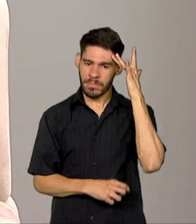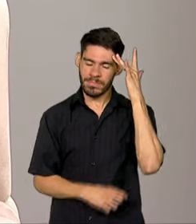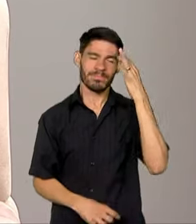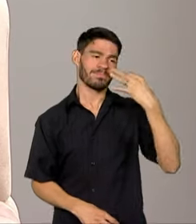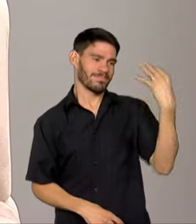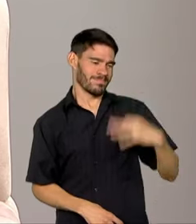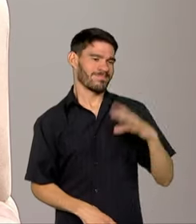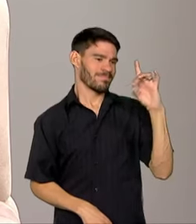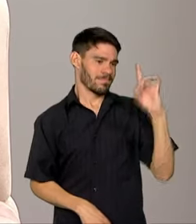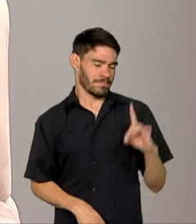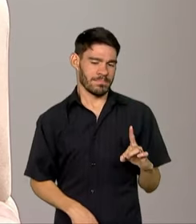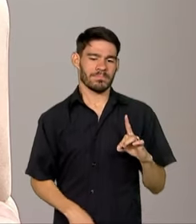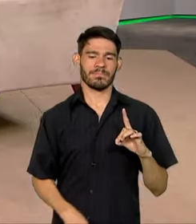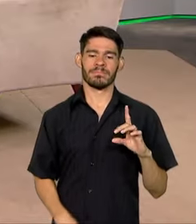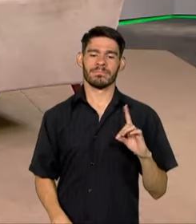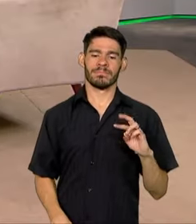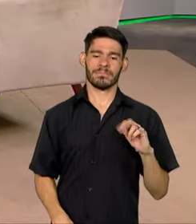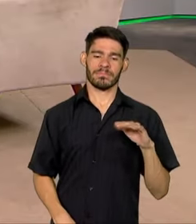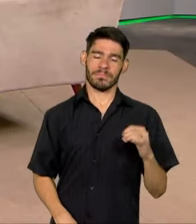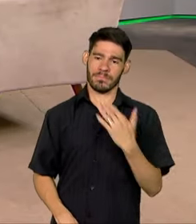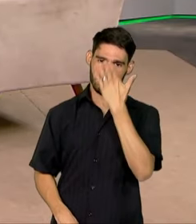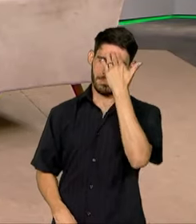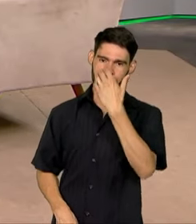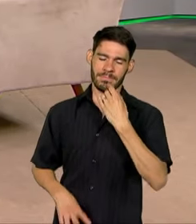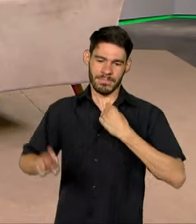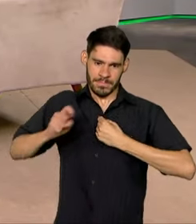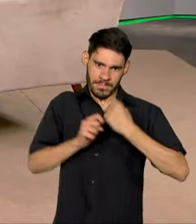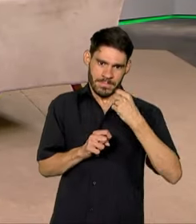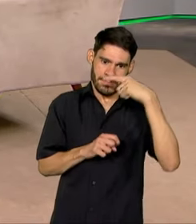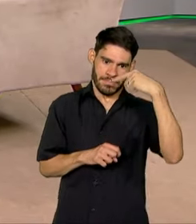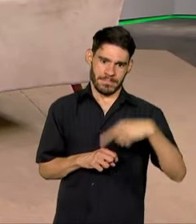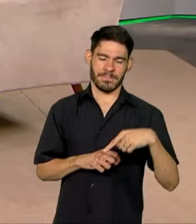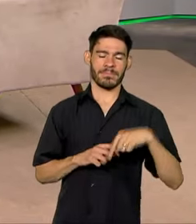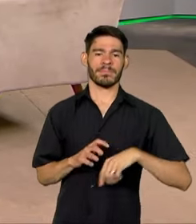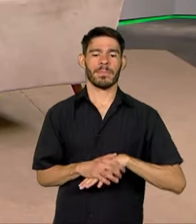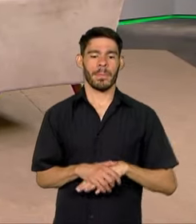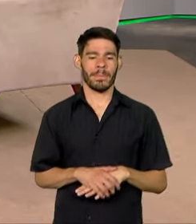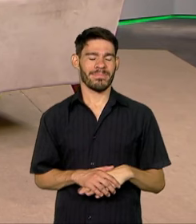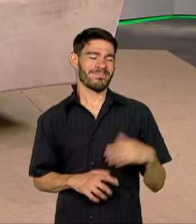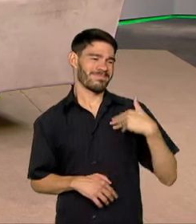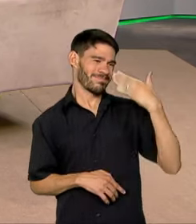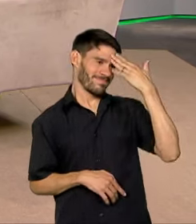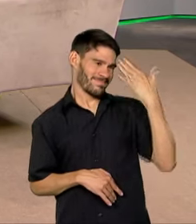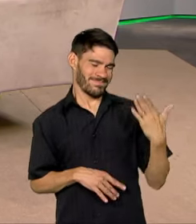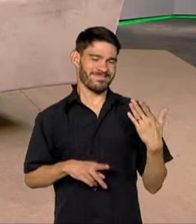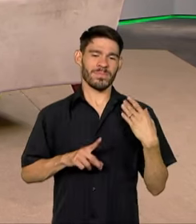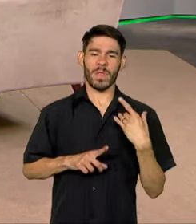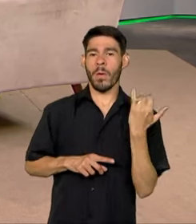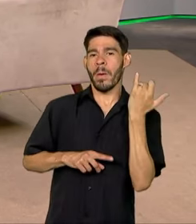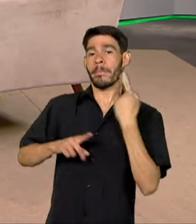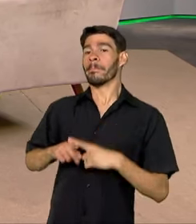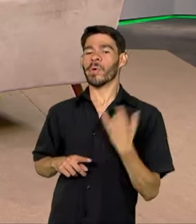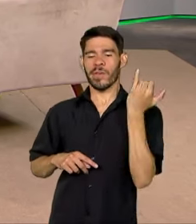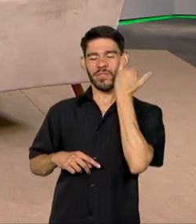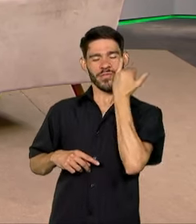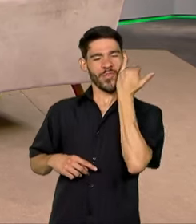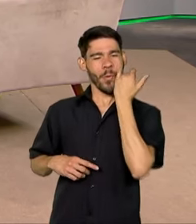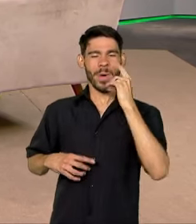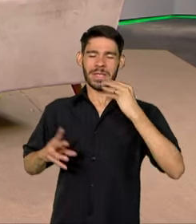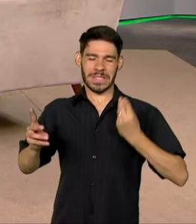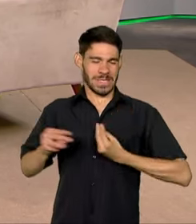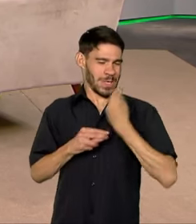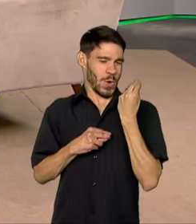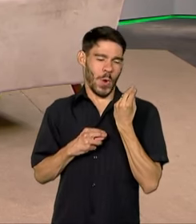certo. Diretor Draulio Barreira, obrigado pela sua entrevista aqui no Brasil em Dia. Eu lhe agradeço, porque formação é uma forma